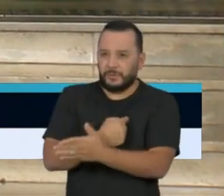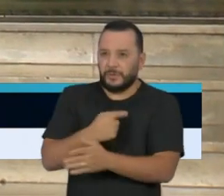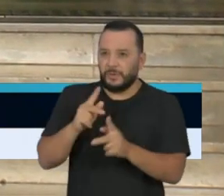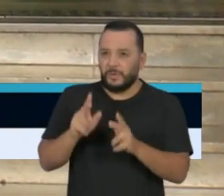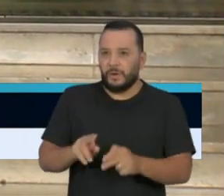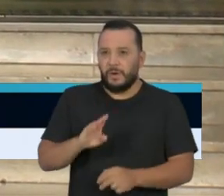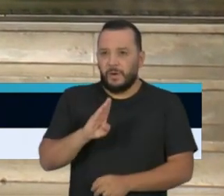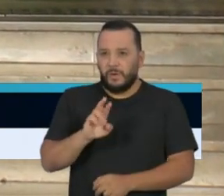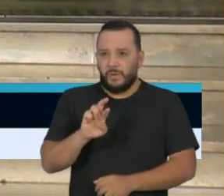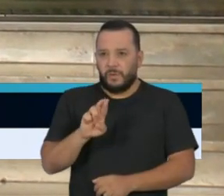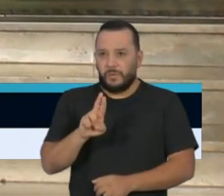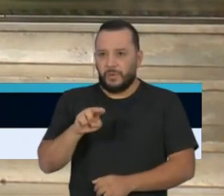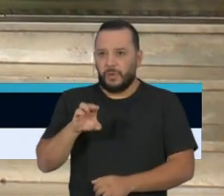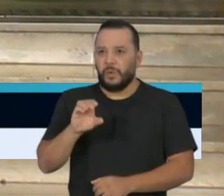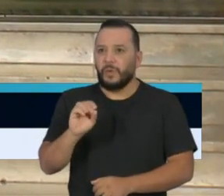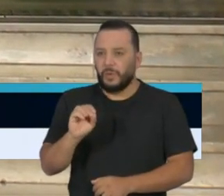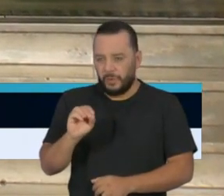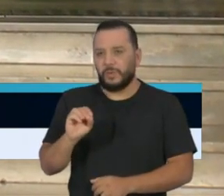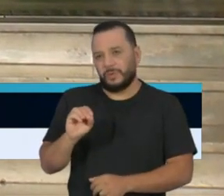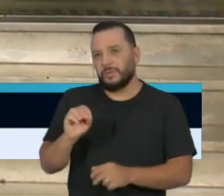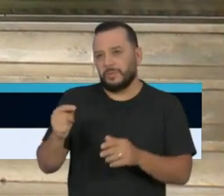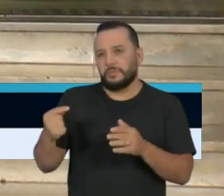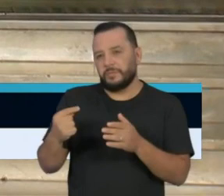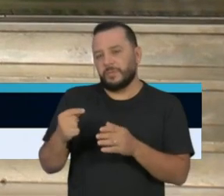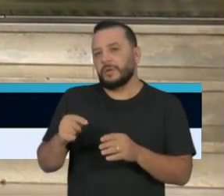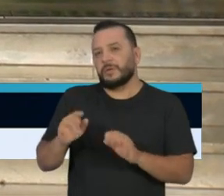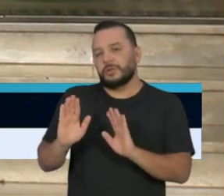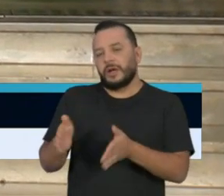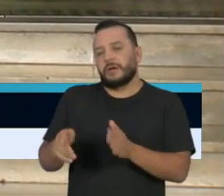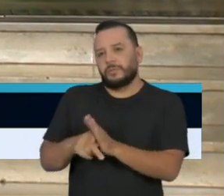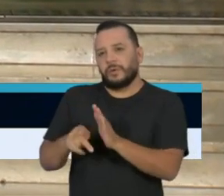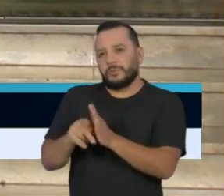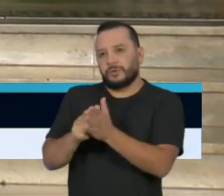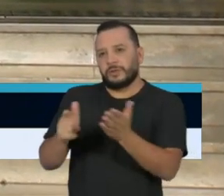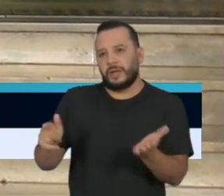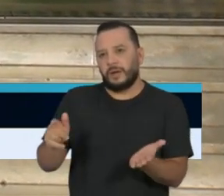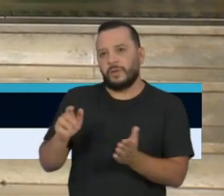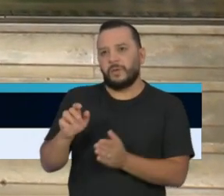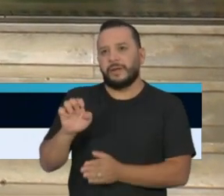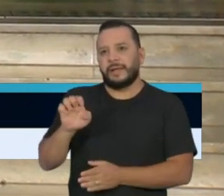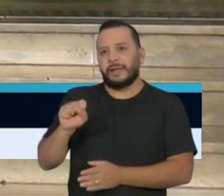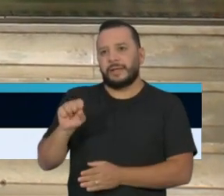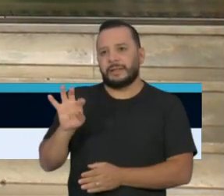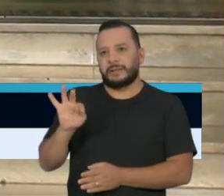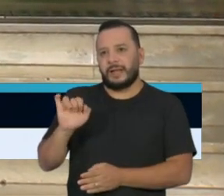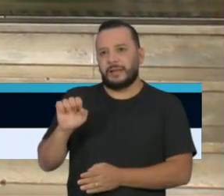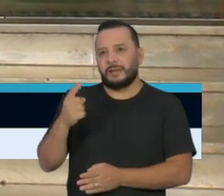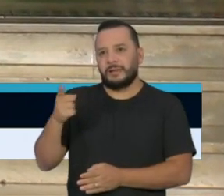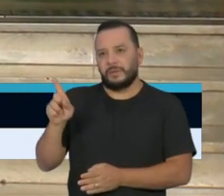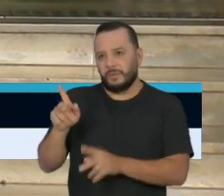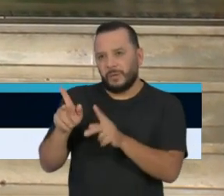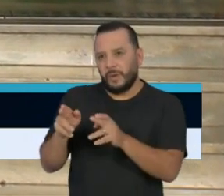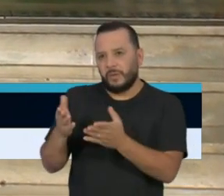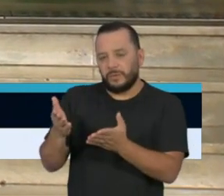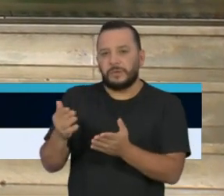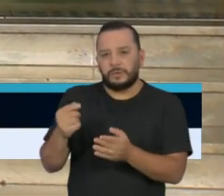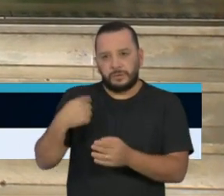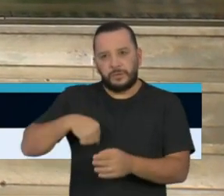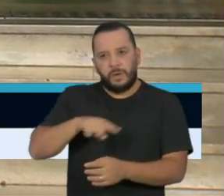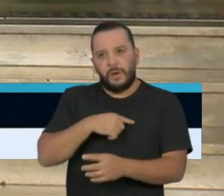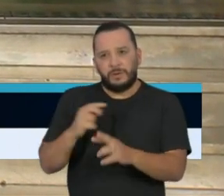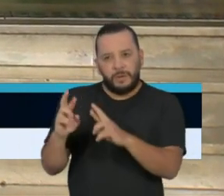Ribeiro do Estadão indagou agora há pouco. Nós temos acompanhado o sistema inteligente de monitoramento